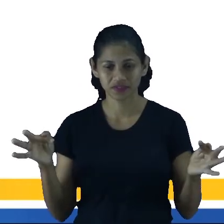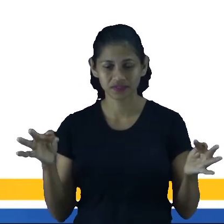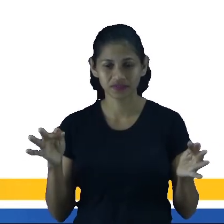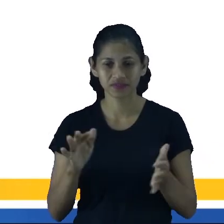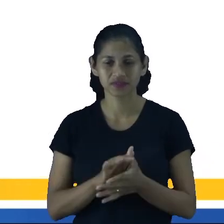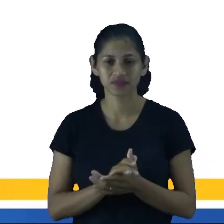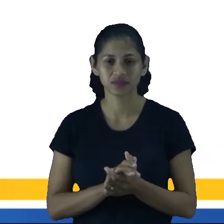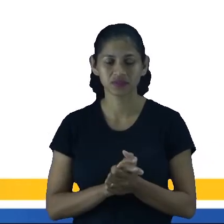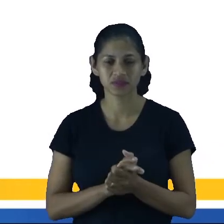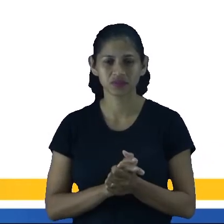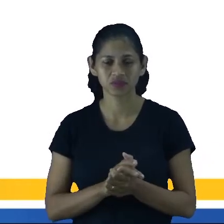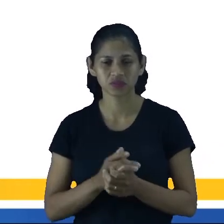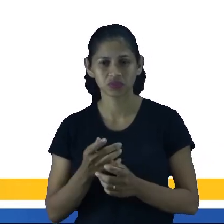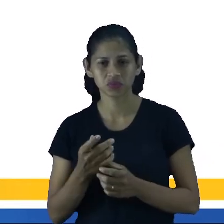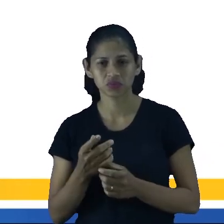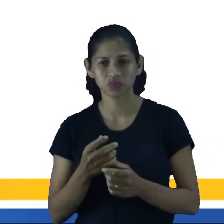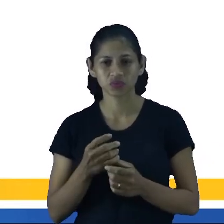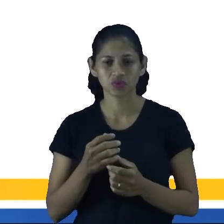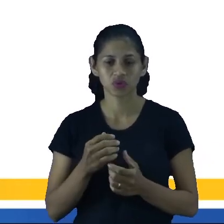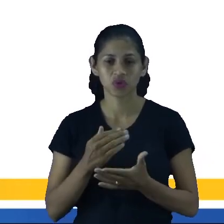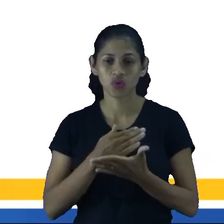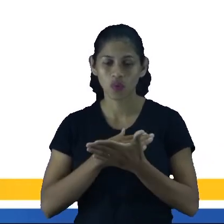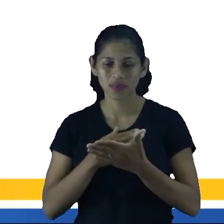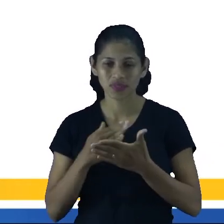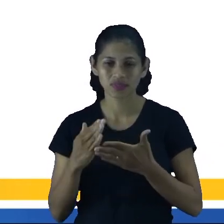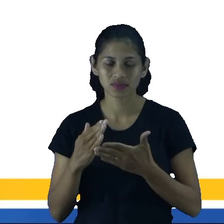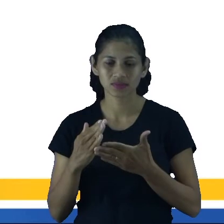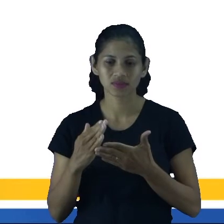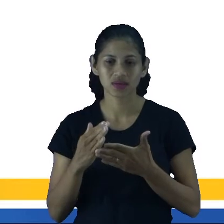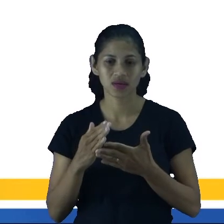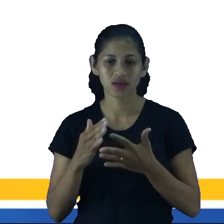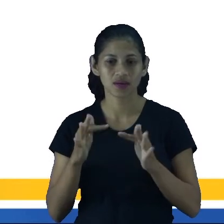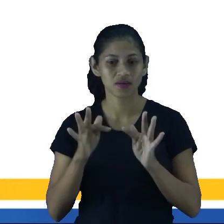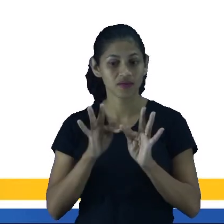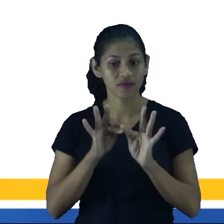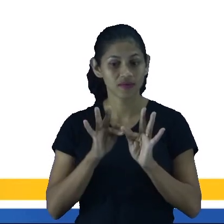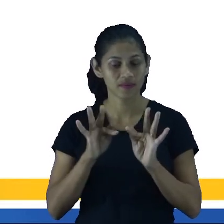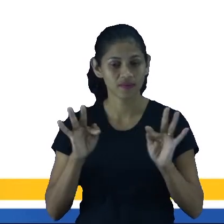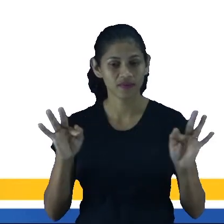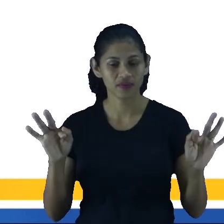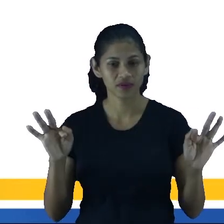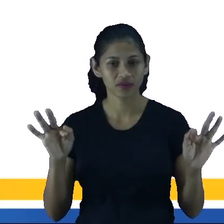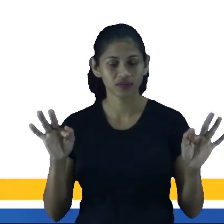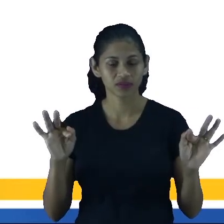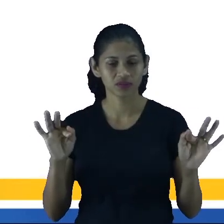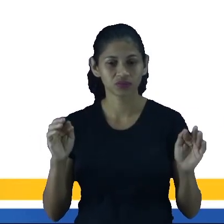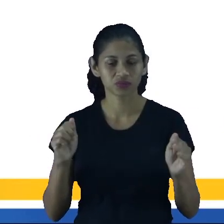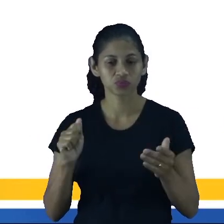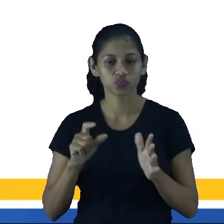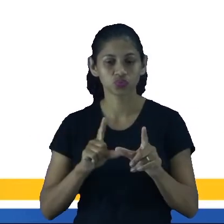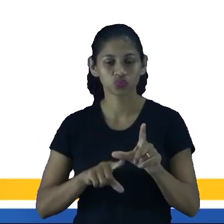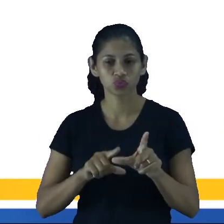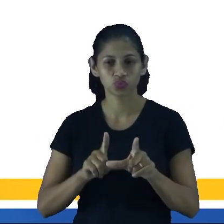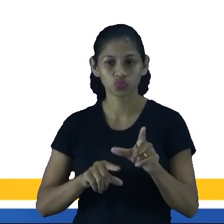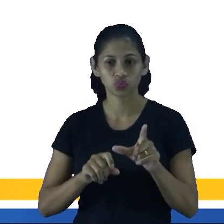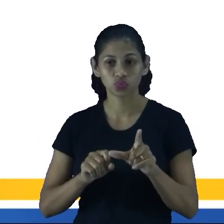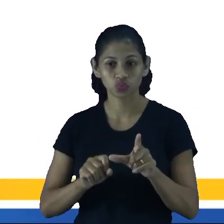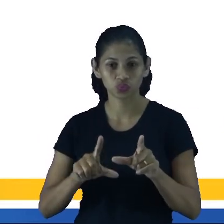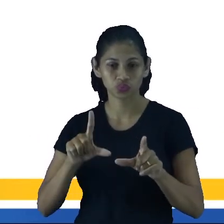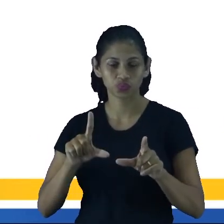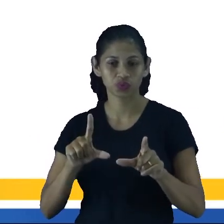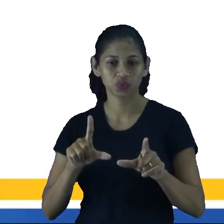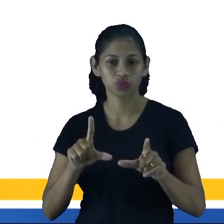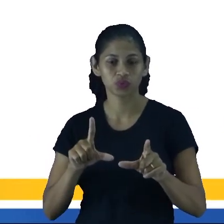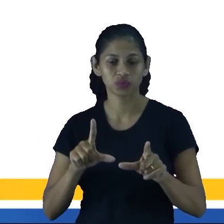começar a palavra com letra maiúscula, né? Iniciar período com letra maiúscula. Iniciar oração com letra